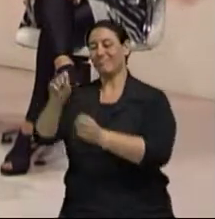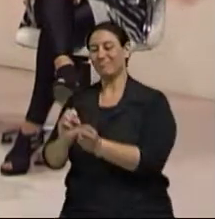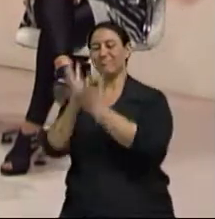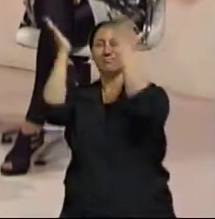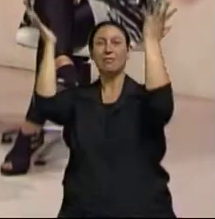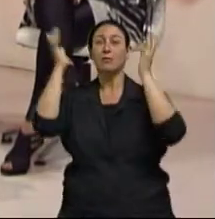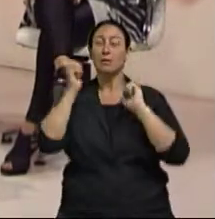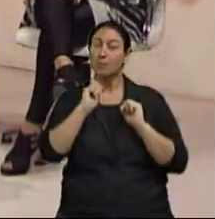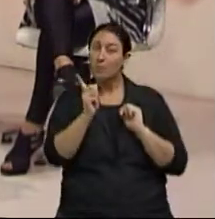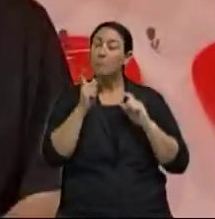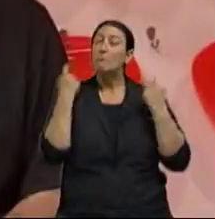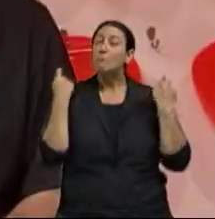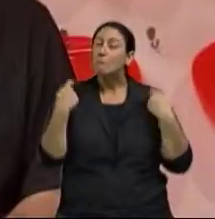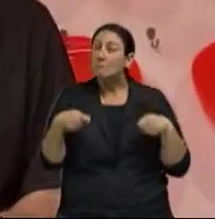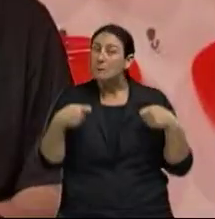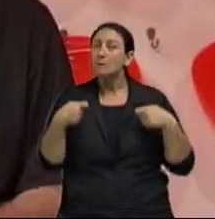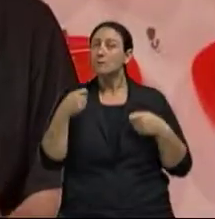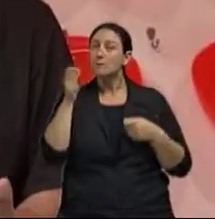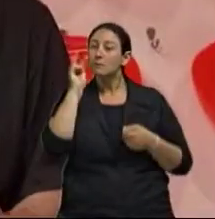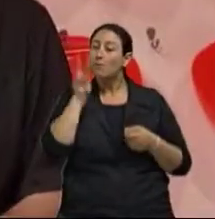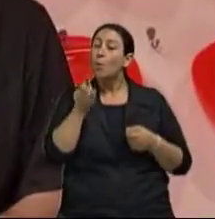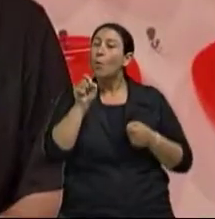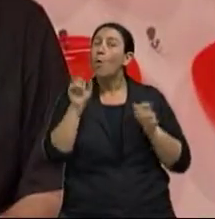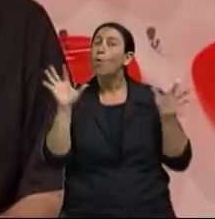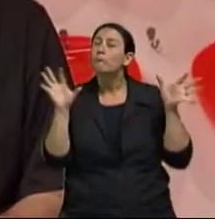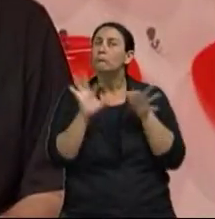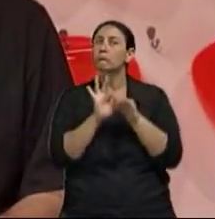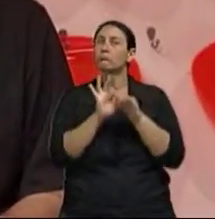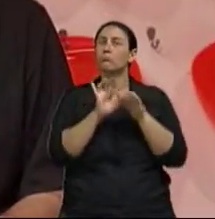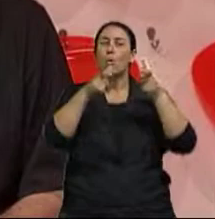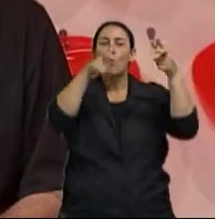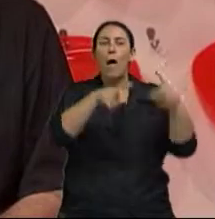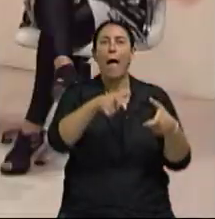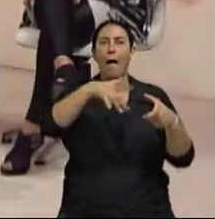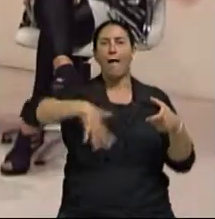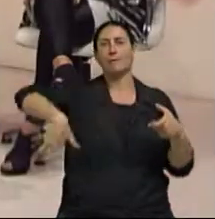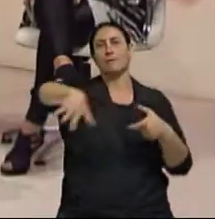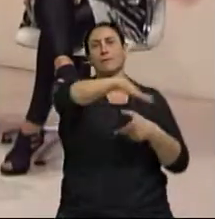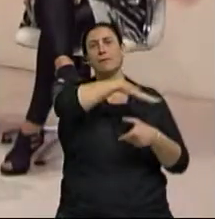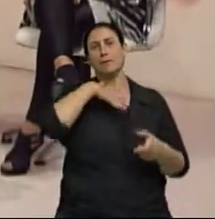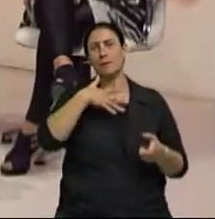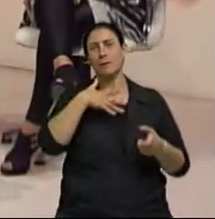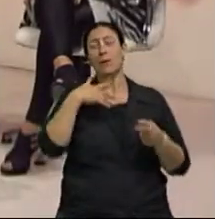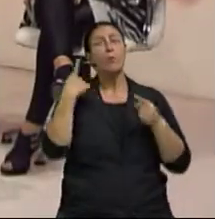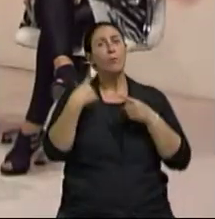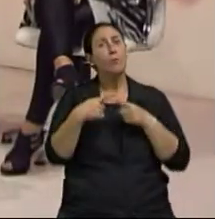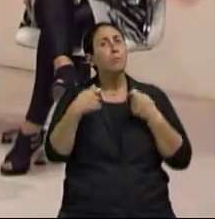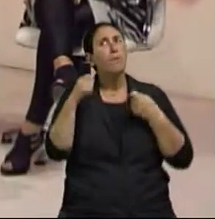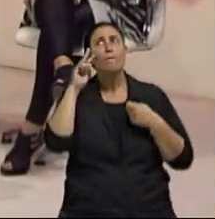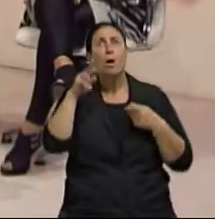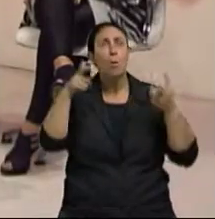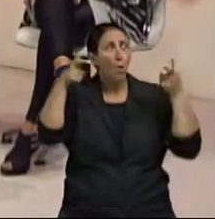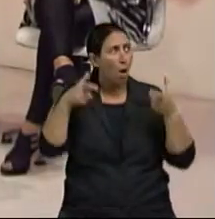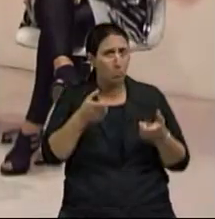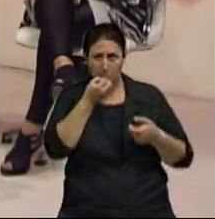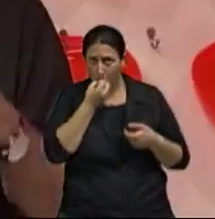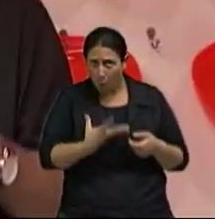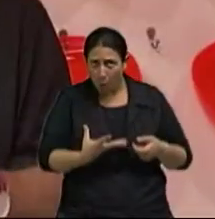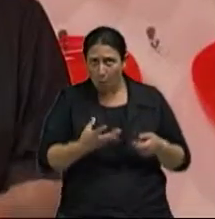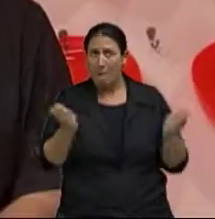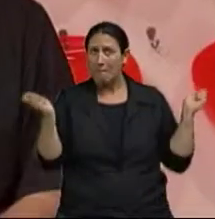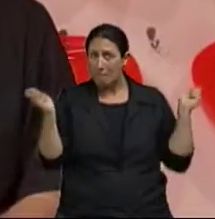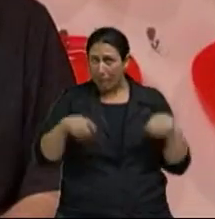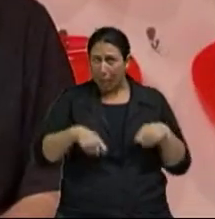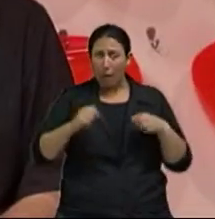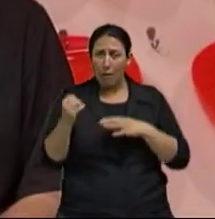de árvore que seja adequada àquele local Aquele contexto Para que possa também fazer com que a fauna